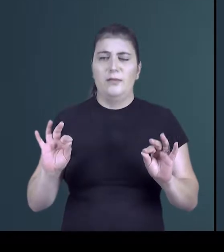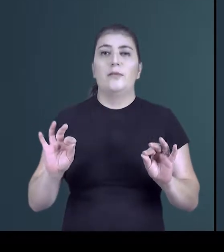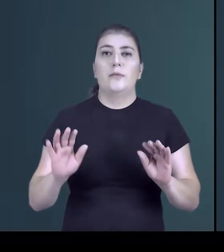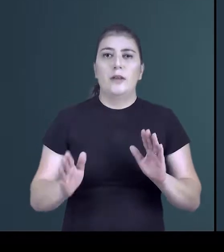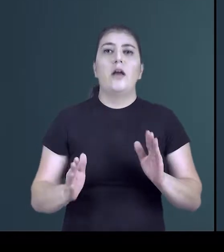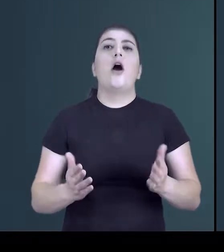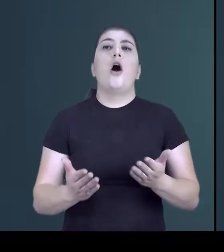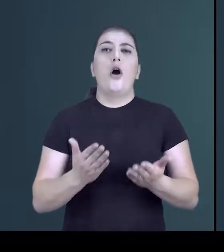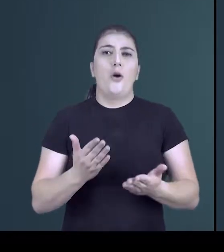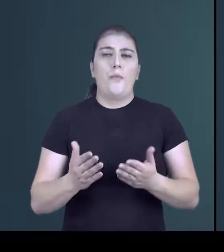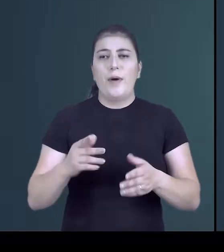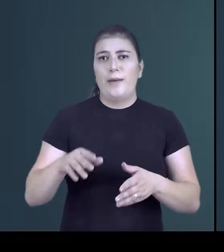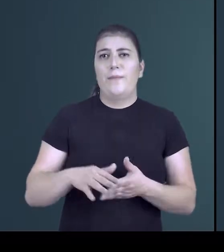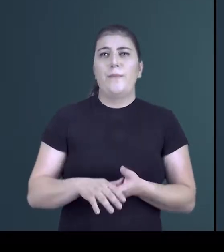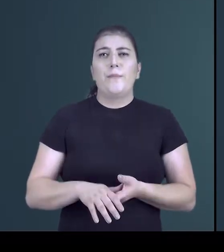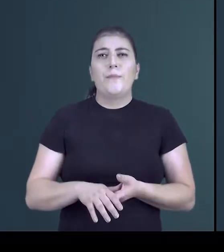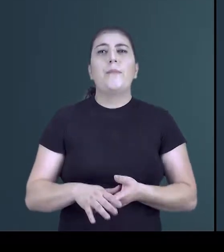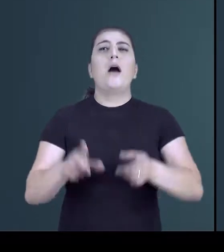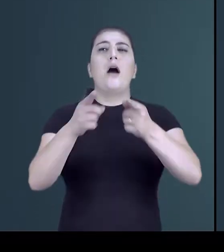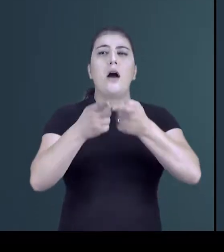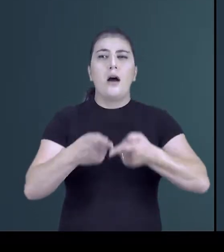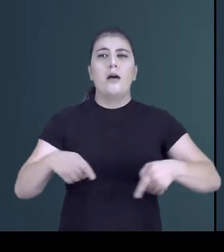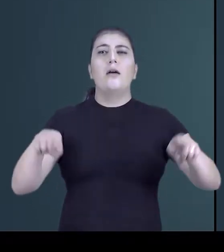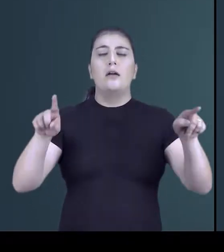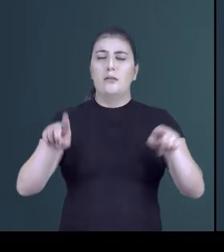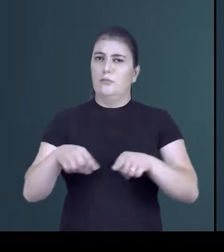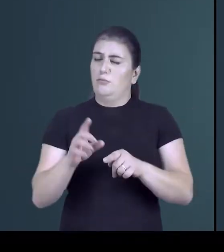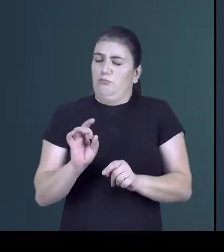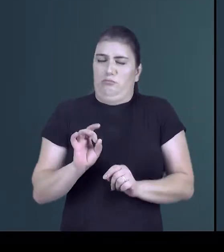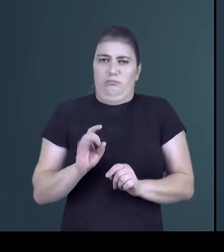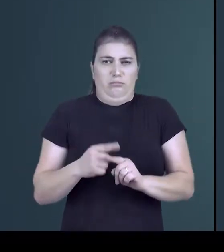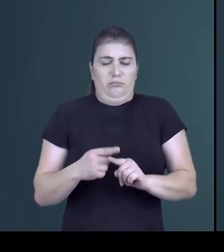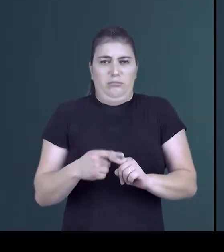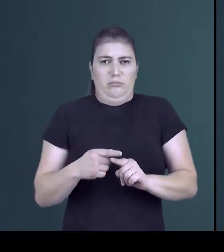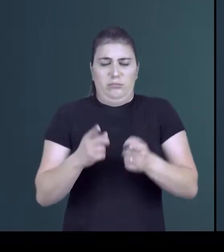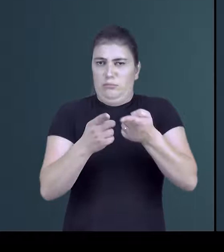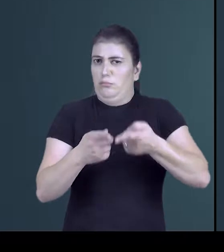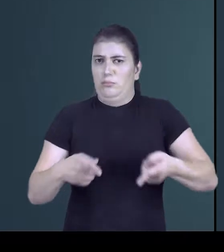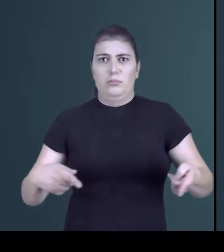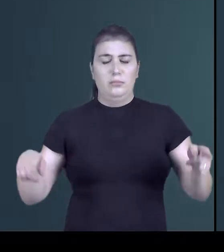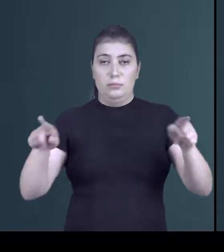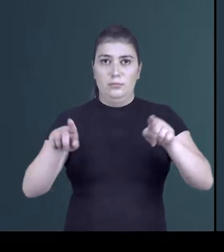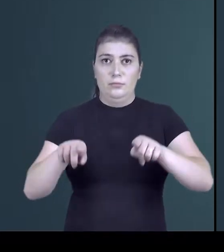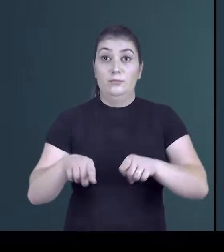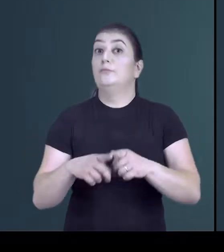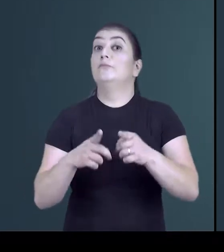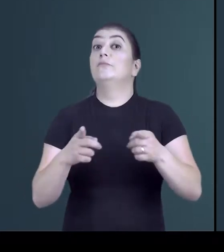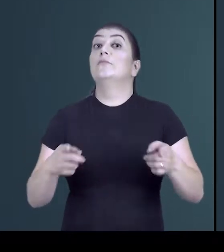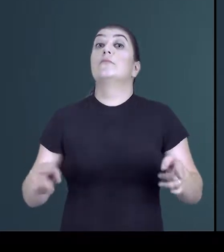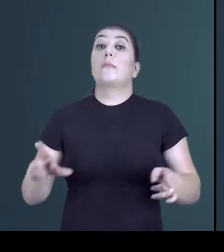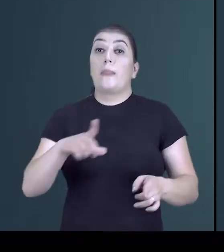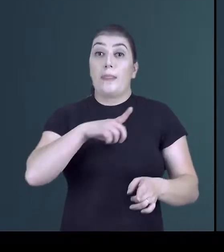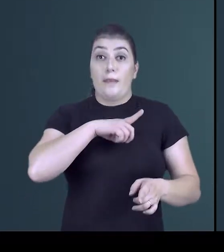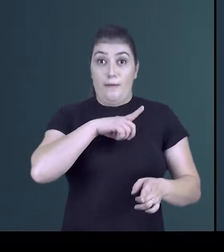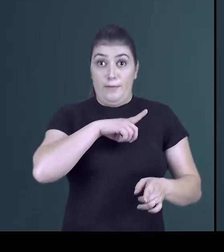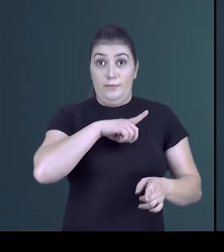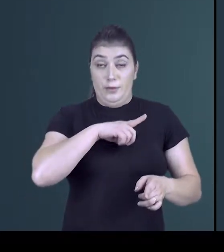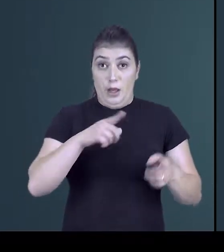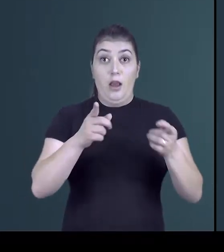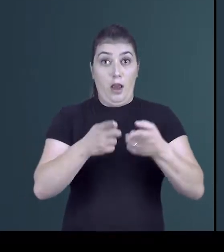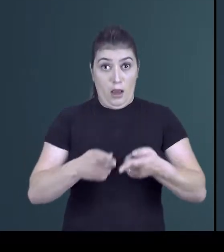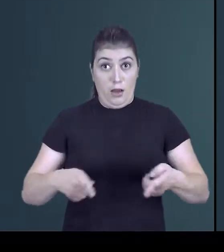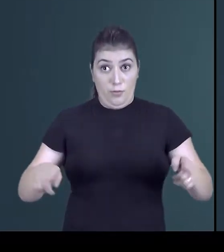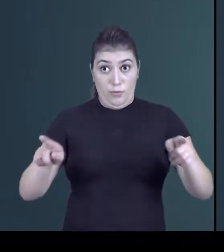comparadas com uma orquestra sinfônica. Por que uma orquestra sinfônica? Na orquestra, temos o termo,